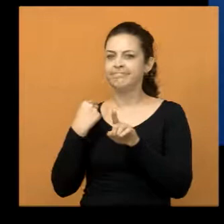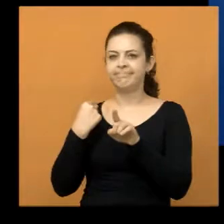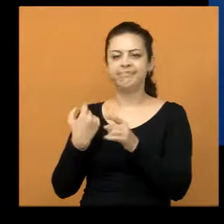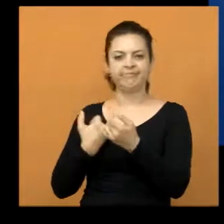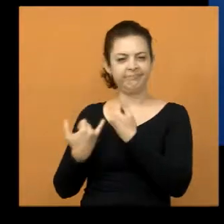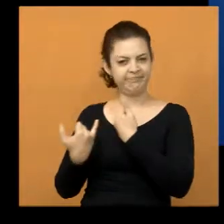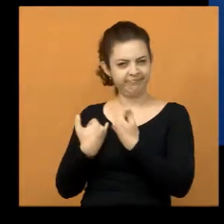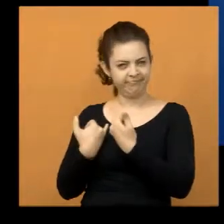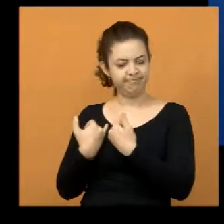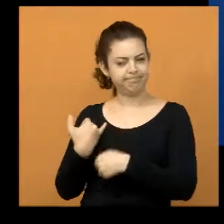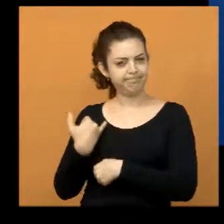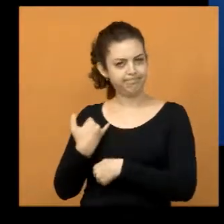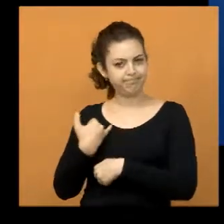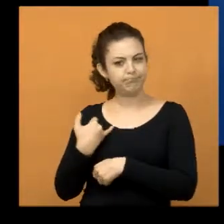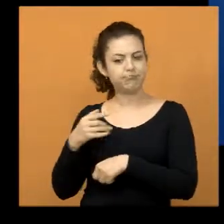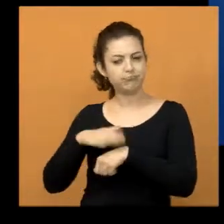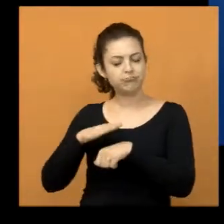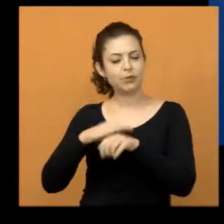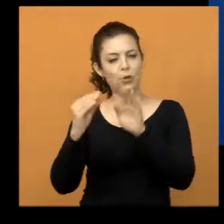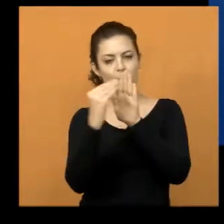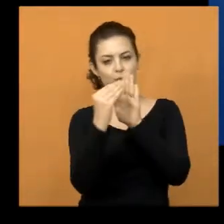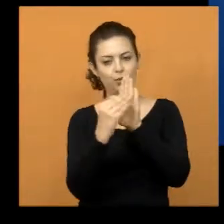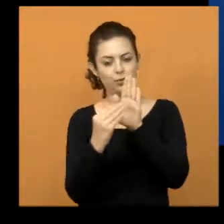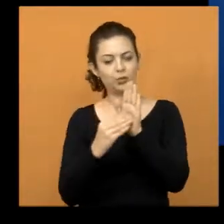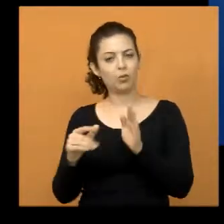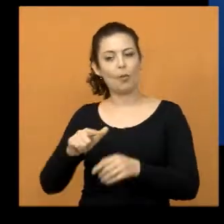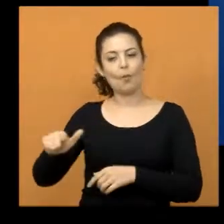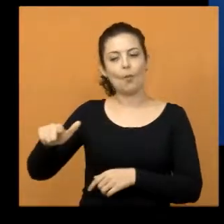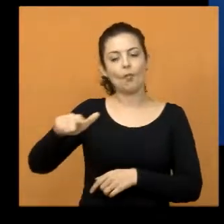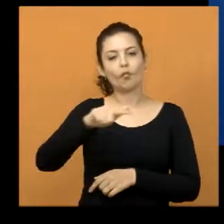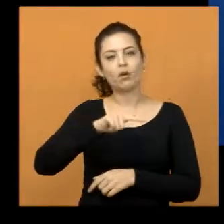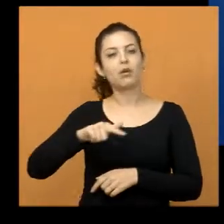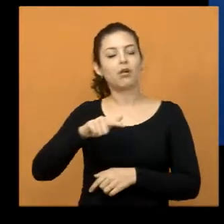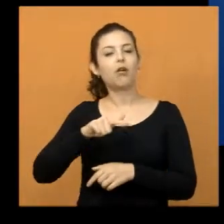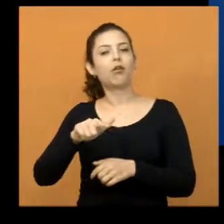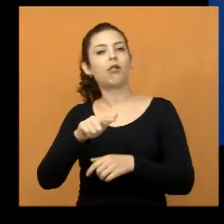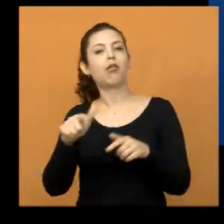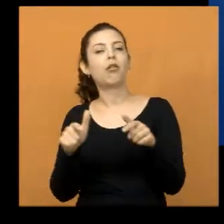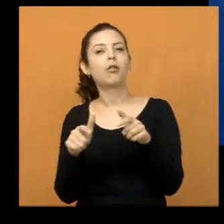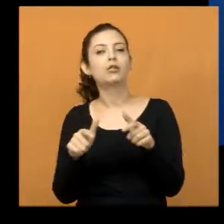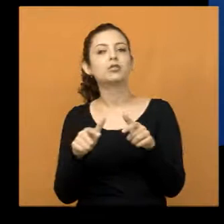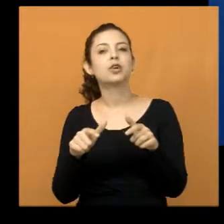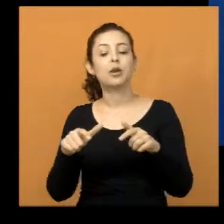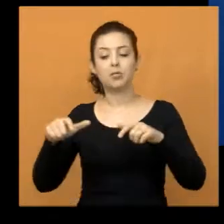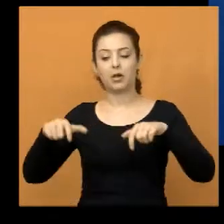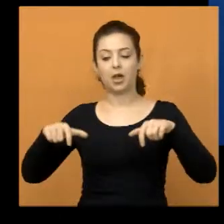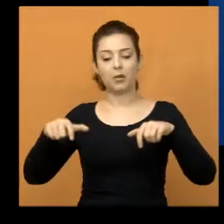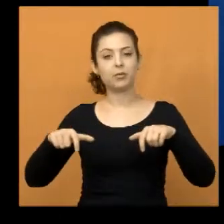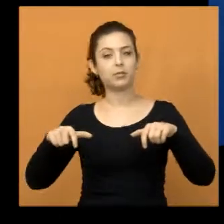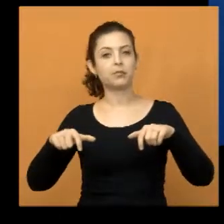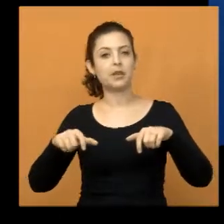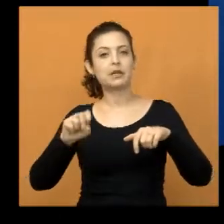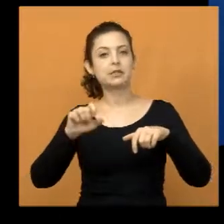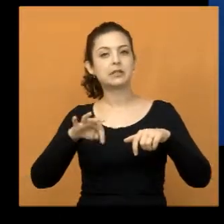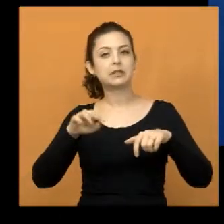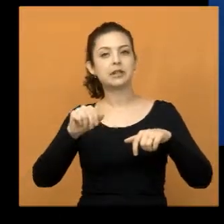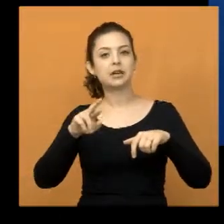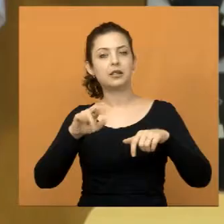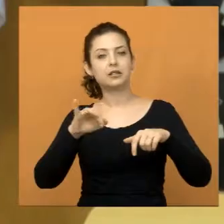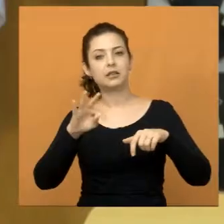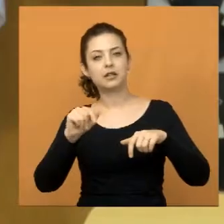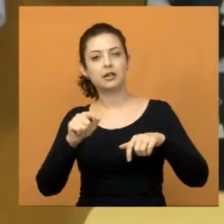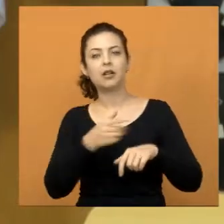ela me falou que iria fazer a limpeza do bairro do Campo Grande, o famoso Santa Rita ali,